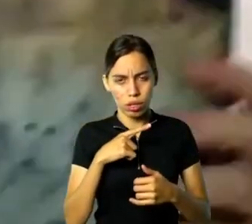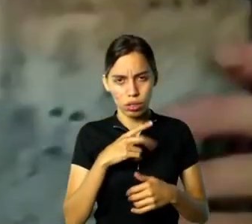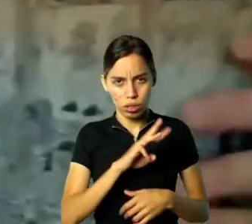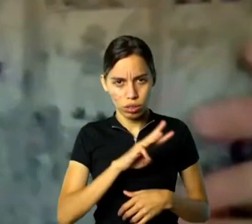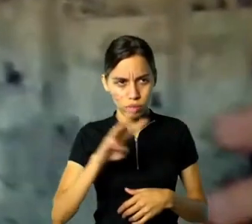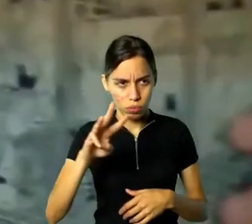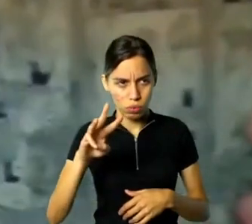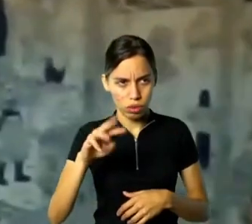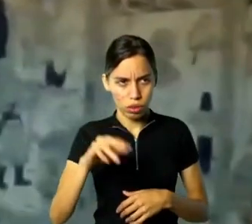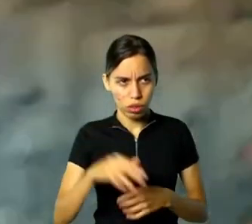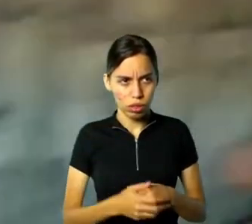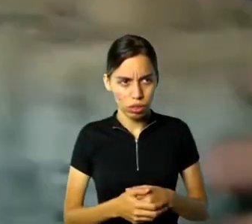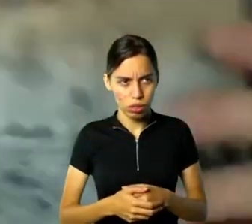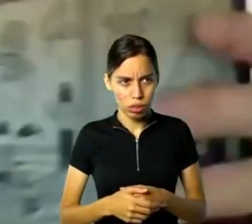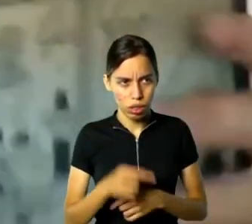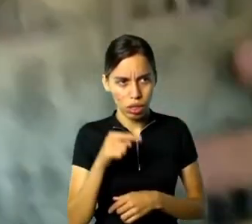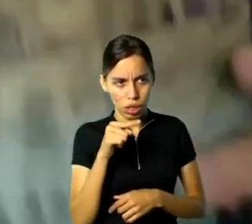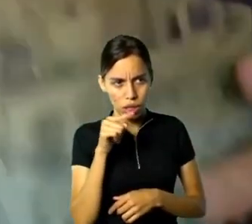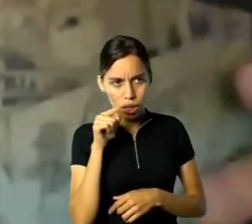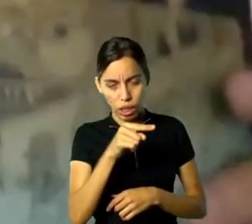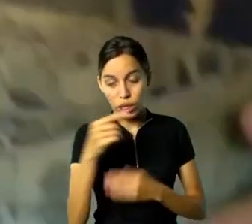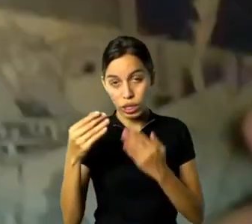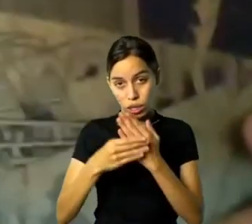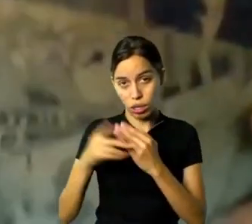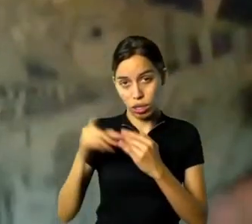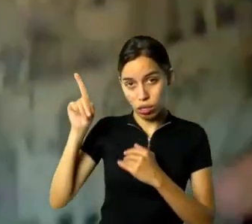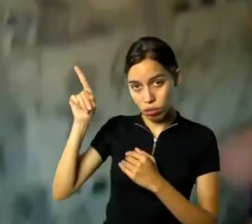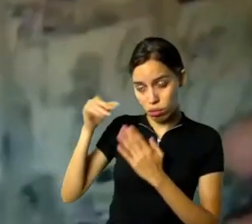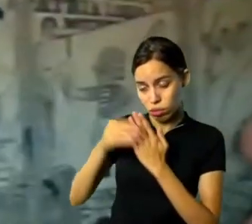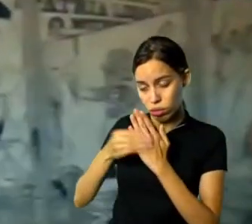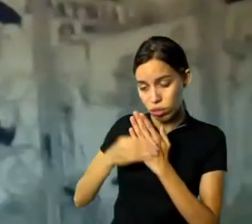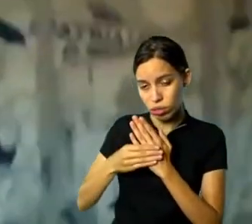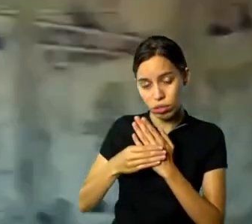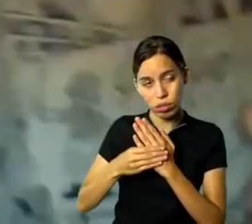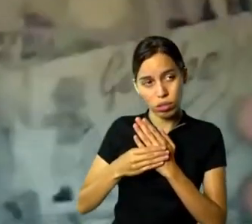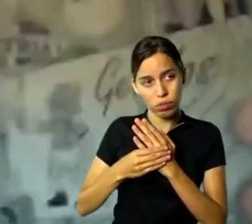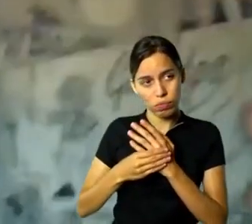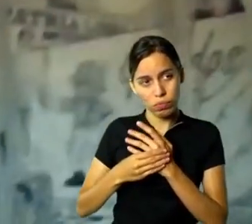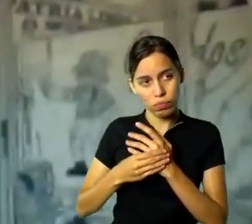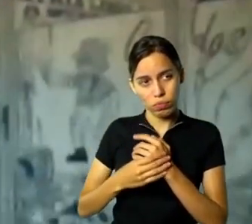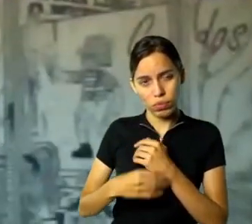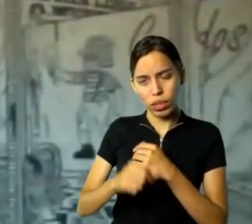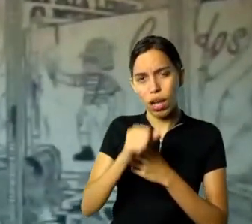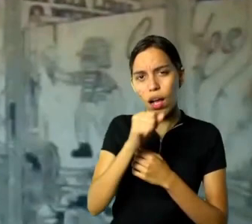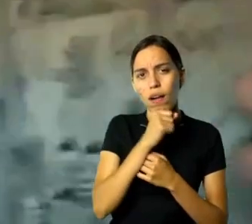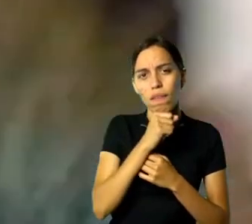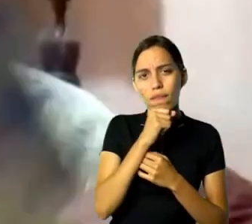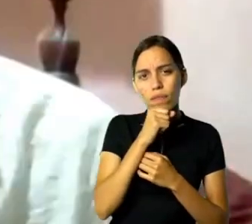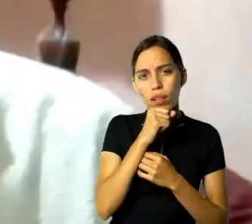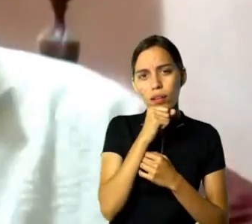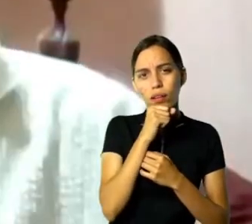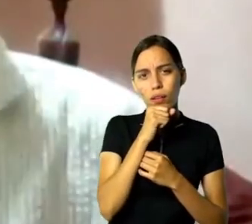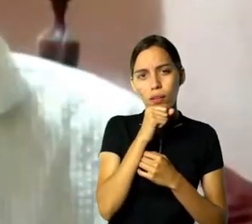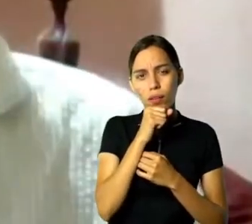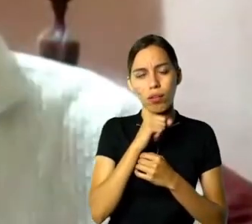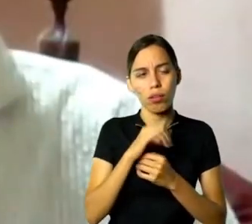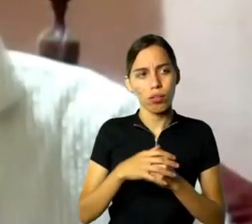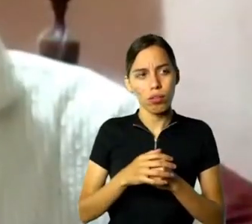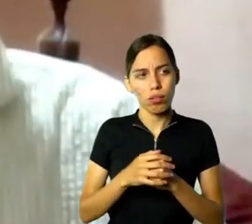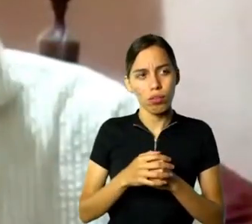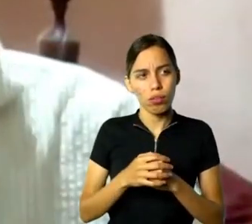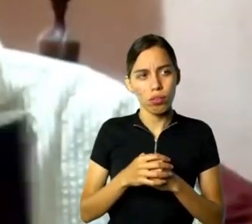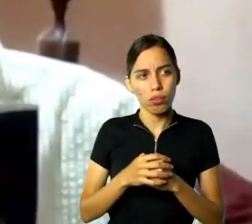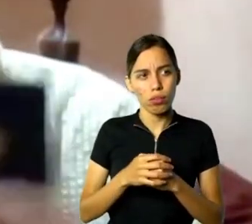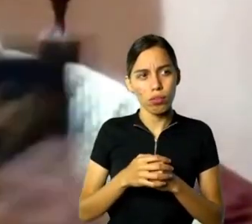E essa aqui é a edição de 2018, que é Vermes, Astronautas e América Latina, que também está lá. A capa preta mostra um panorama de uma